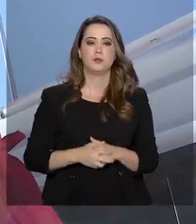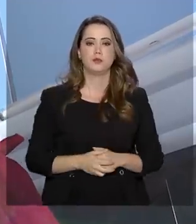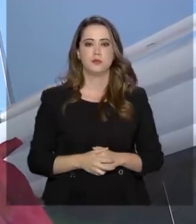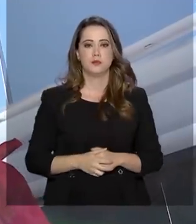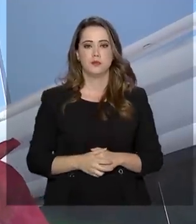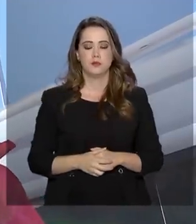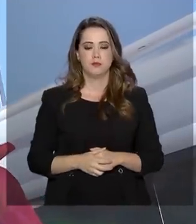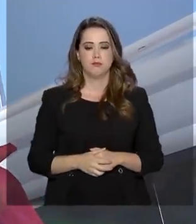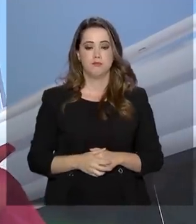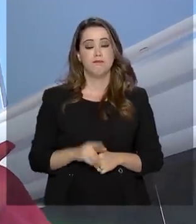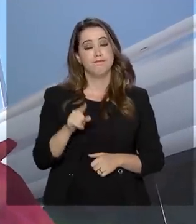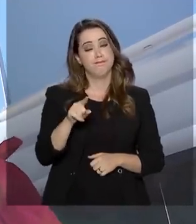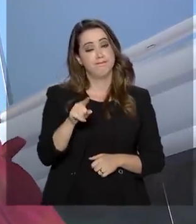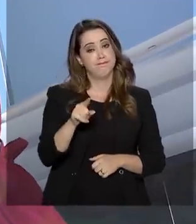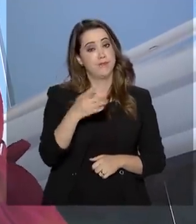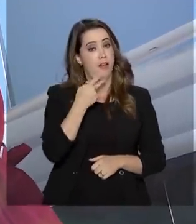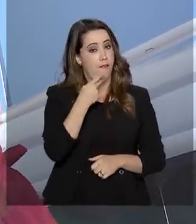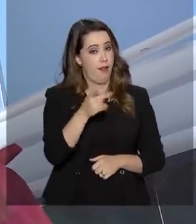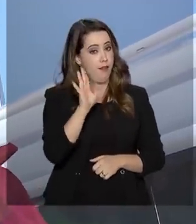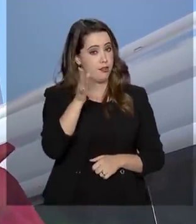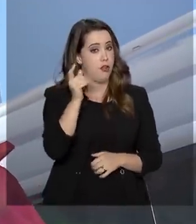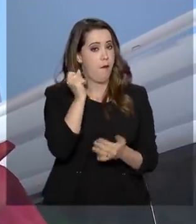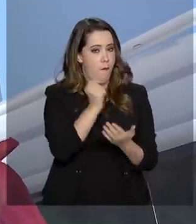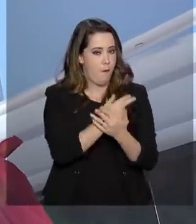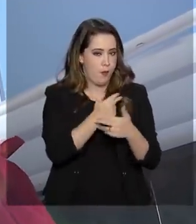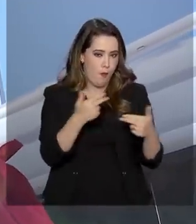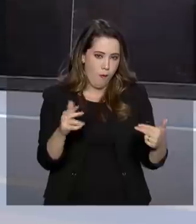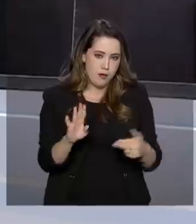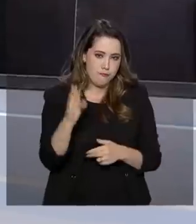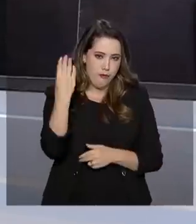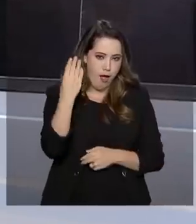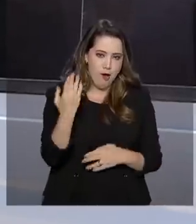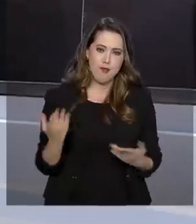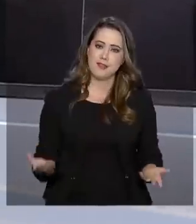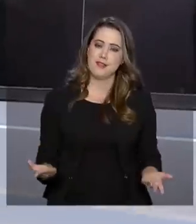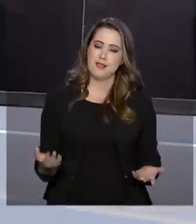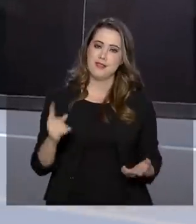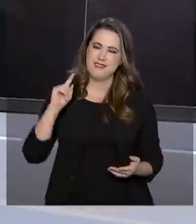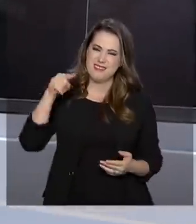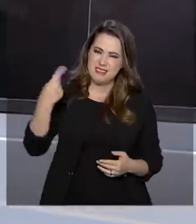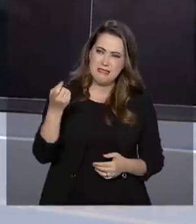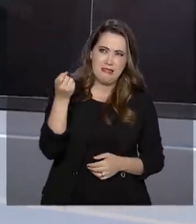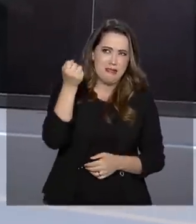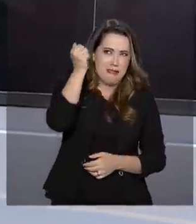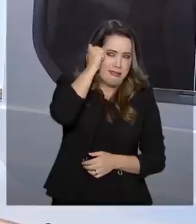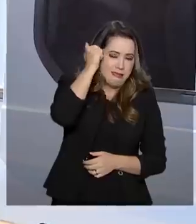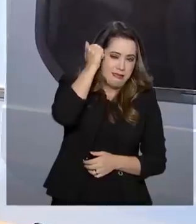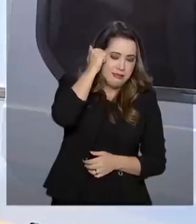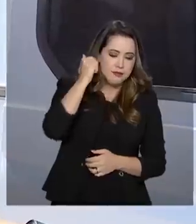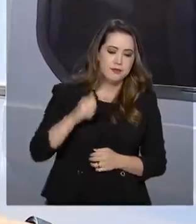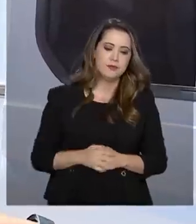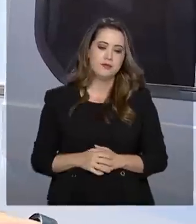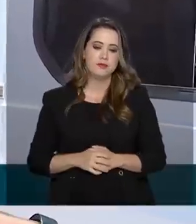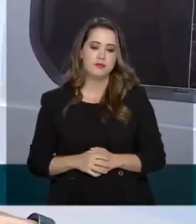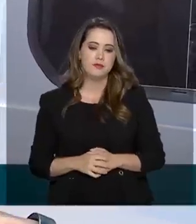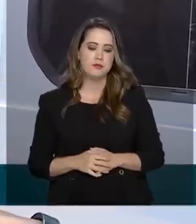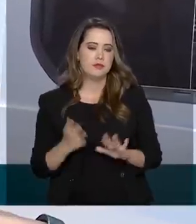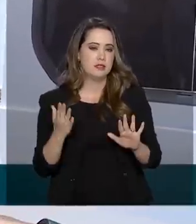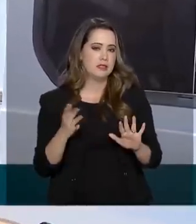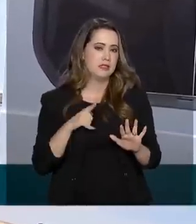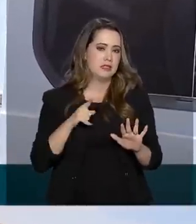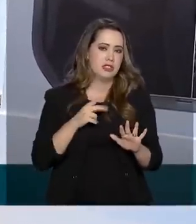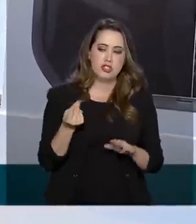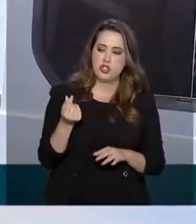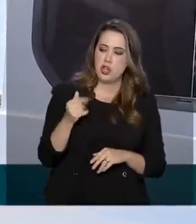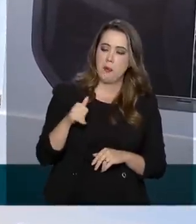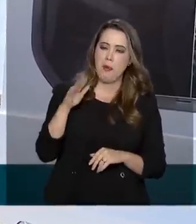Marcelo reconhece, já comprou produtos falsificados. Depois, veio o arrependimento. Pesa menos no bolso, mas